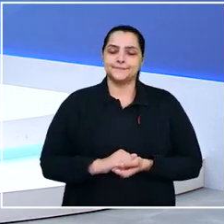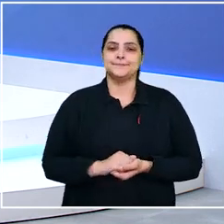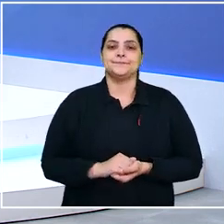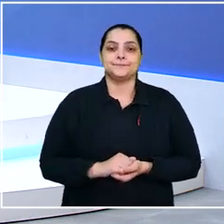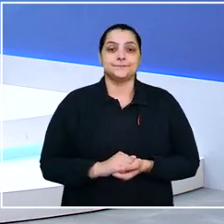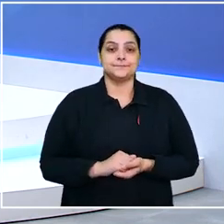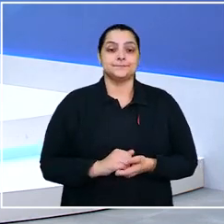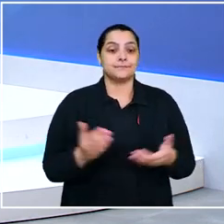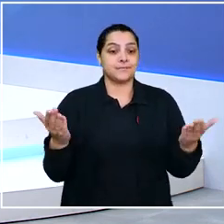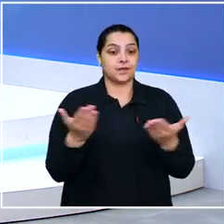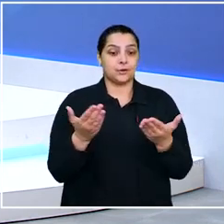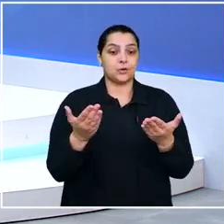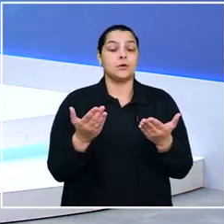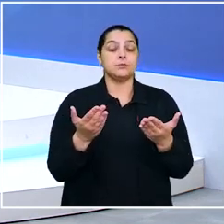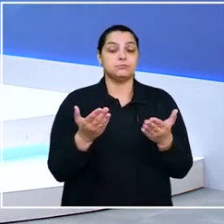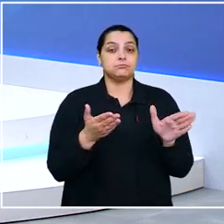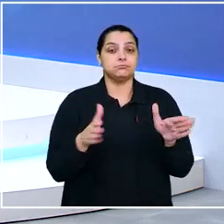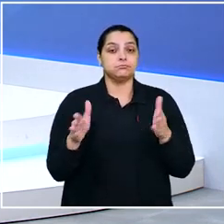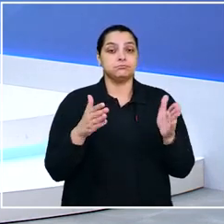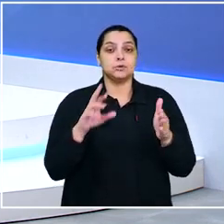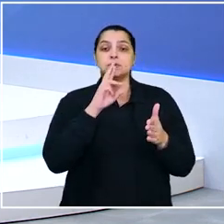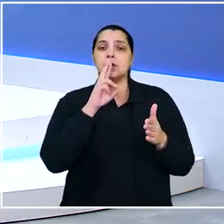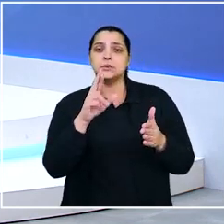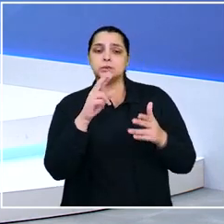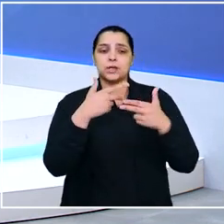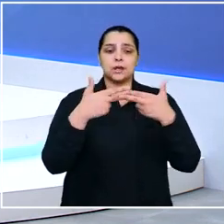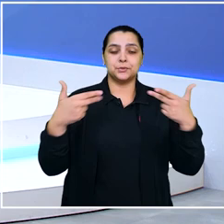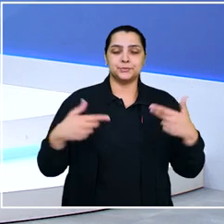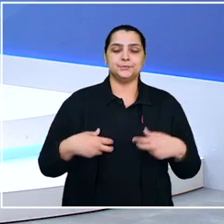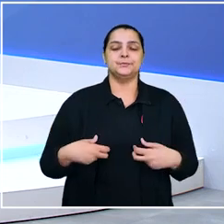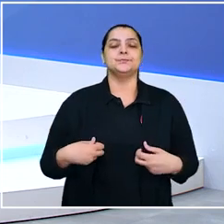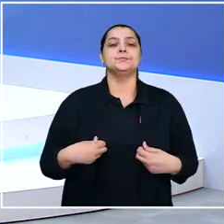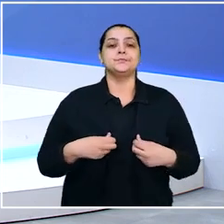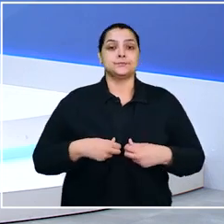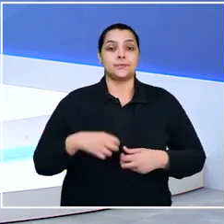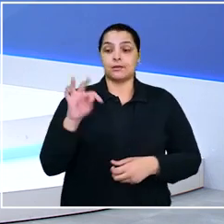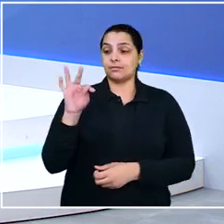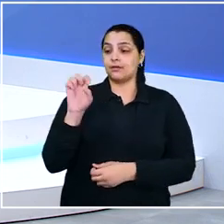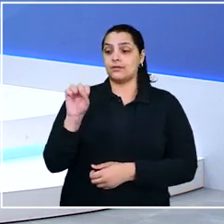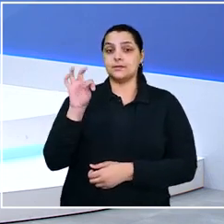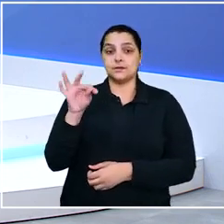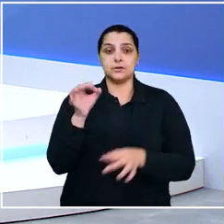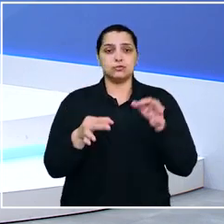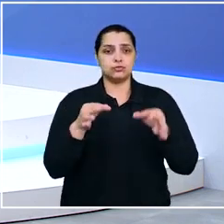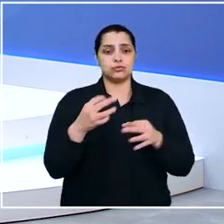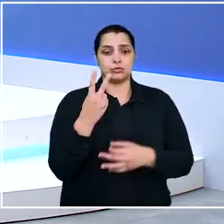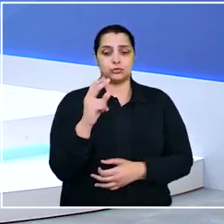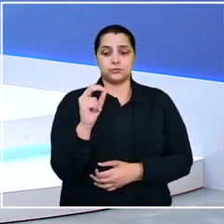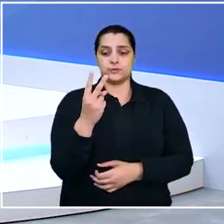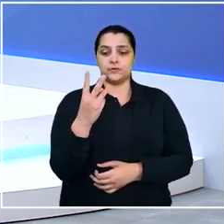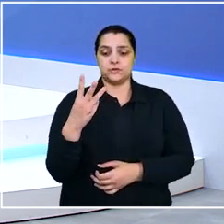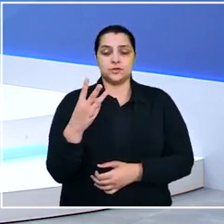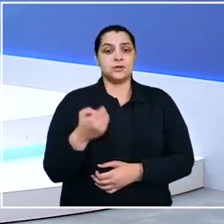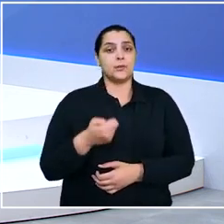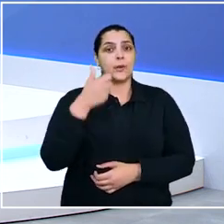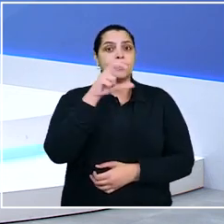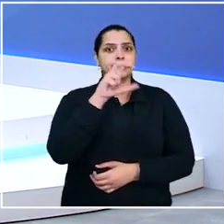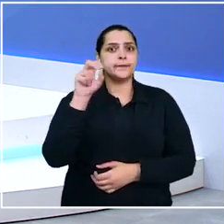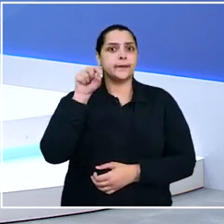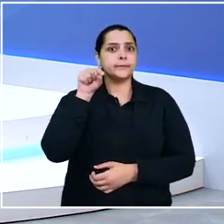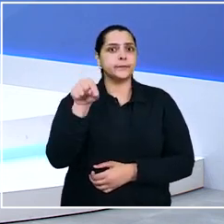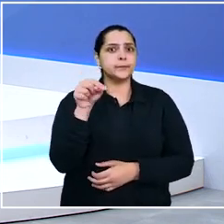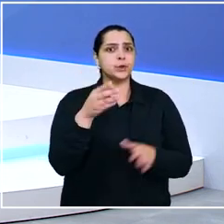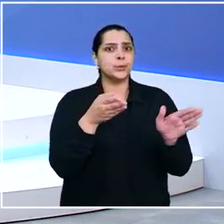Rafael. E vamos falar de produtividade, Anderson, porque o Tribunal Superior do Trabalho julgou em 2023 quase